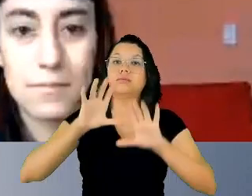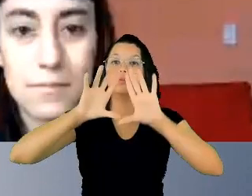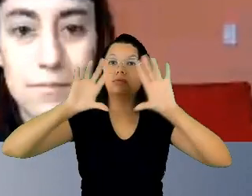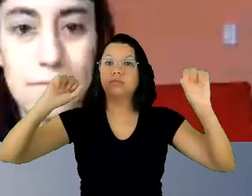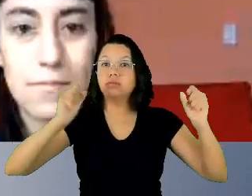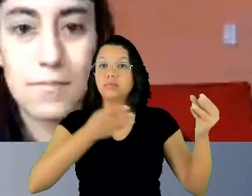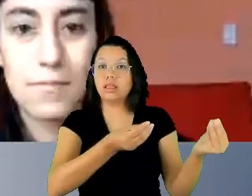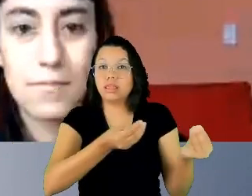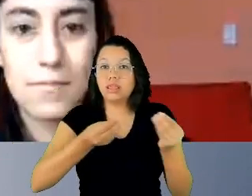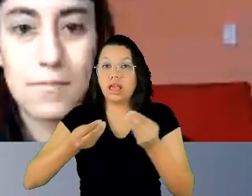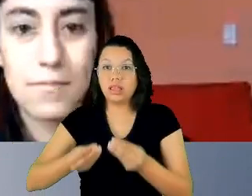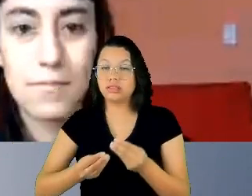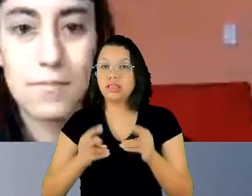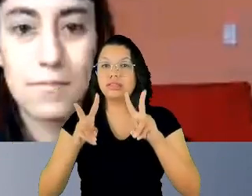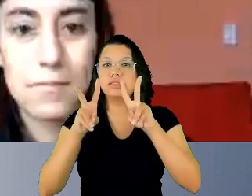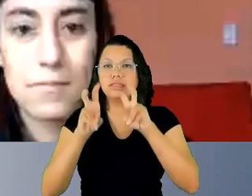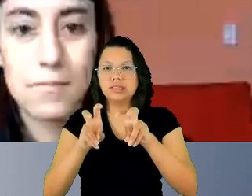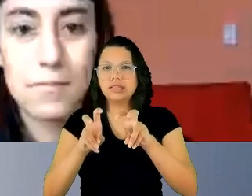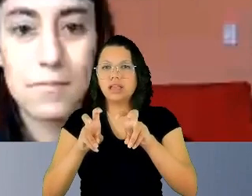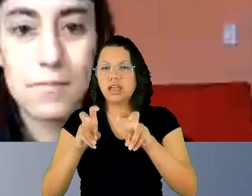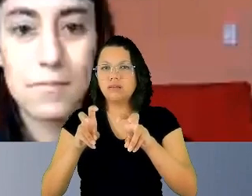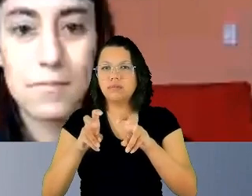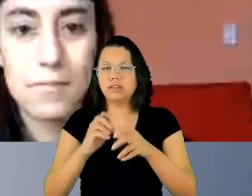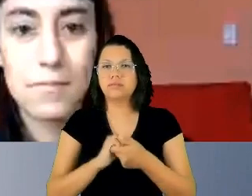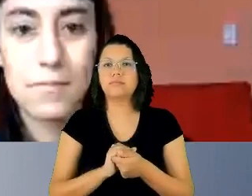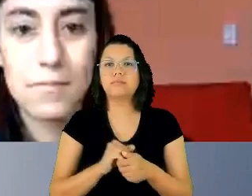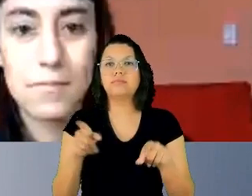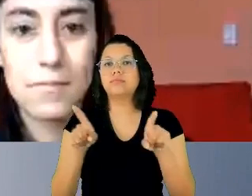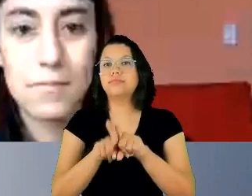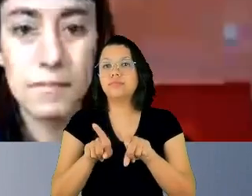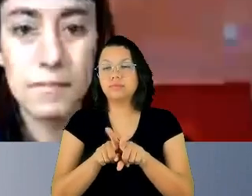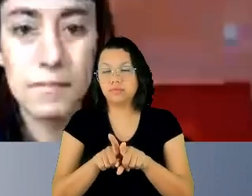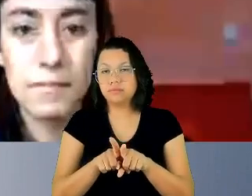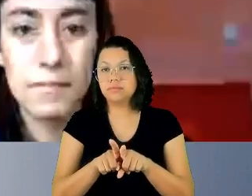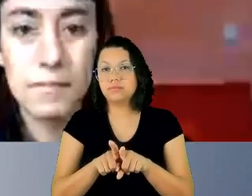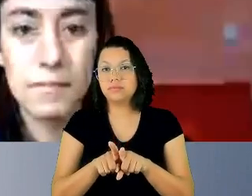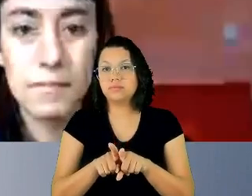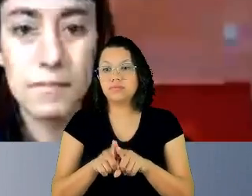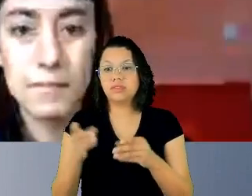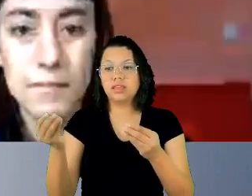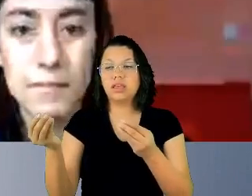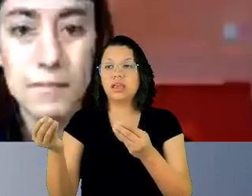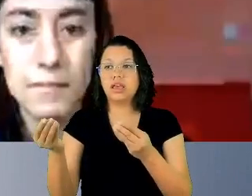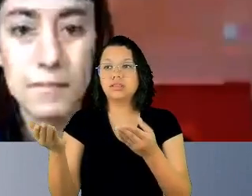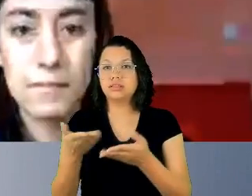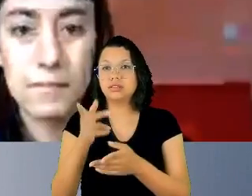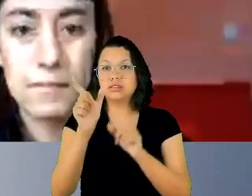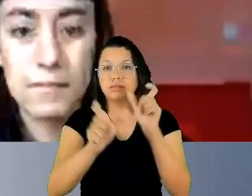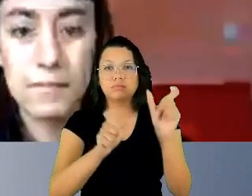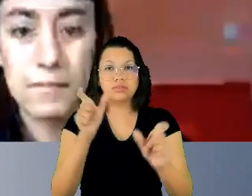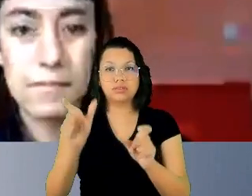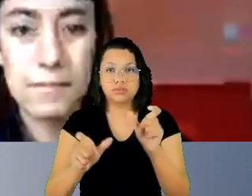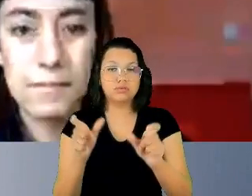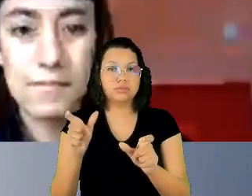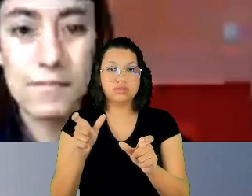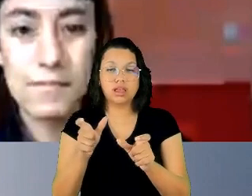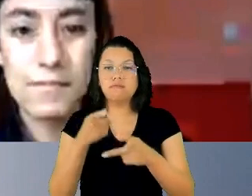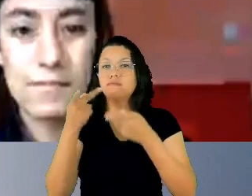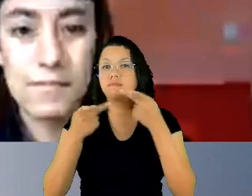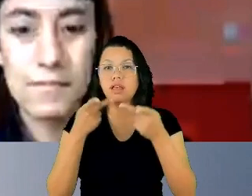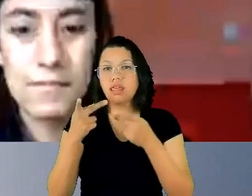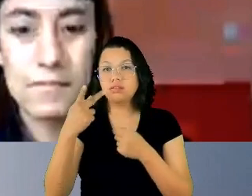trazer essa temática à luz, e também trazer essas pessoas ao compartilhamento. E, na